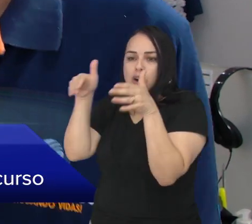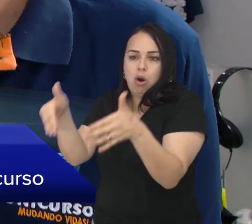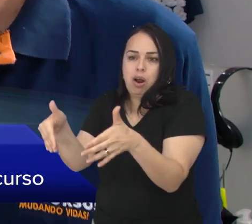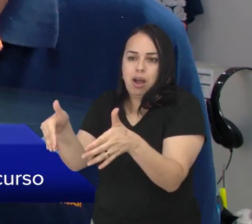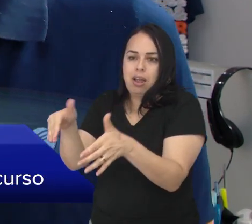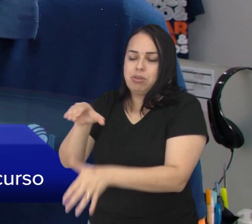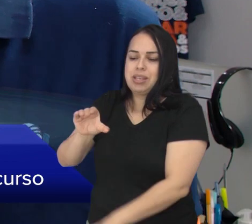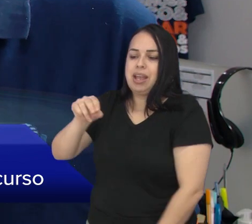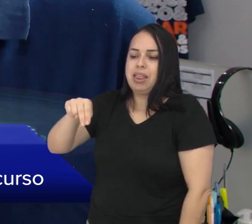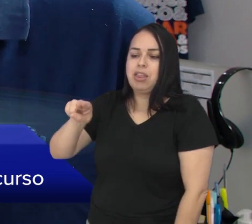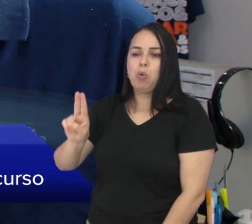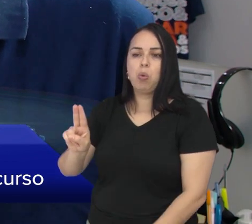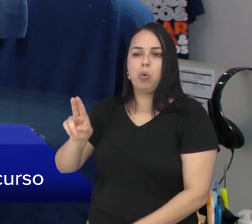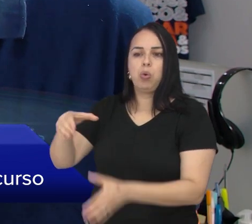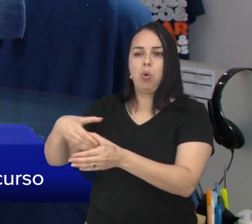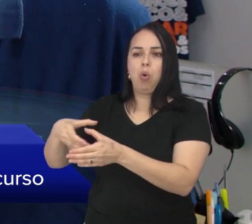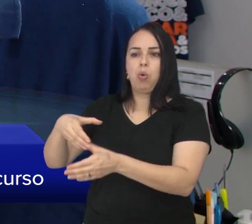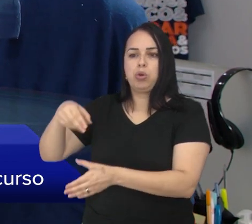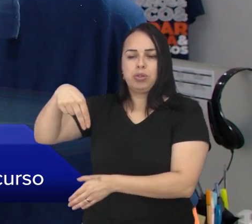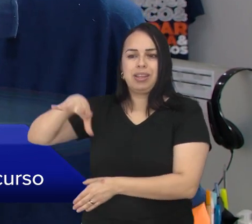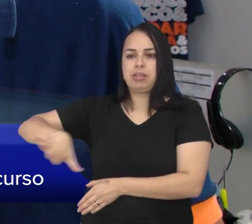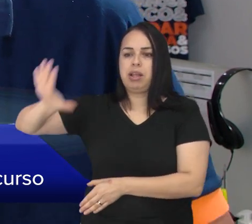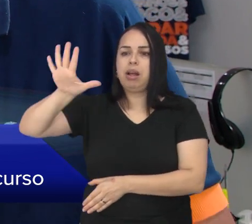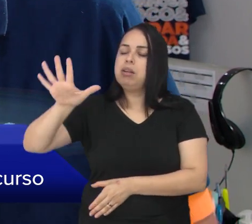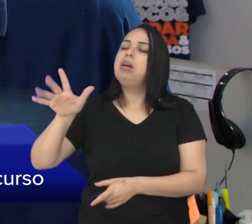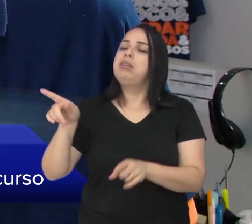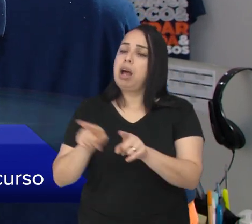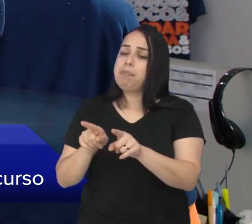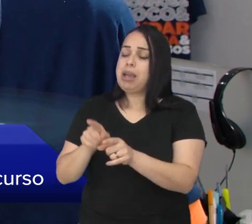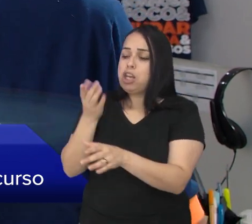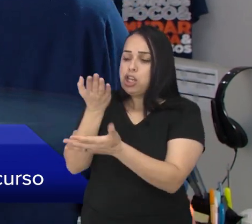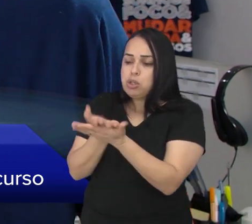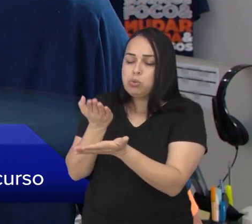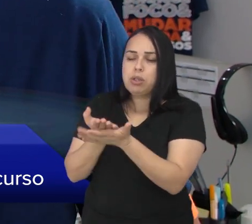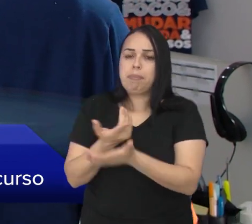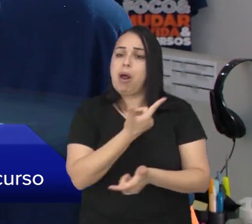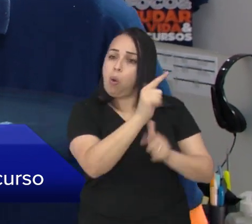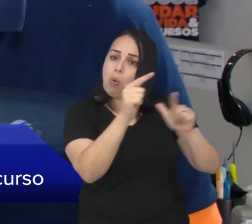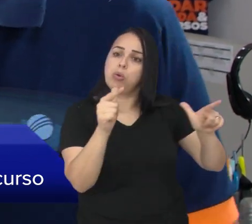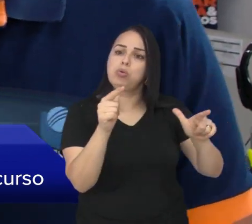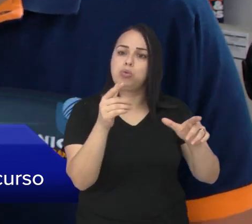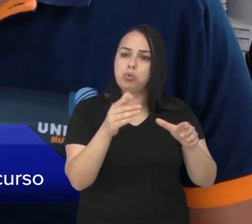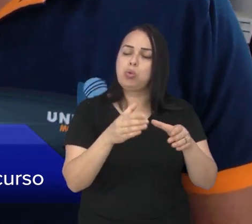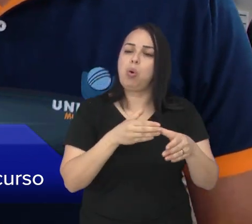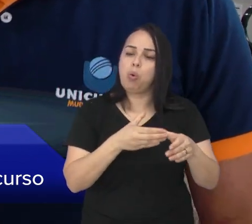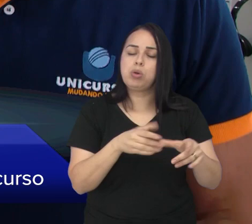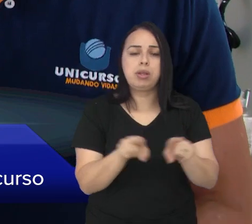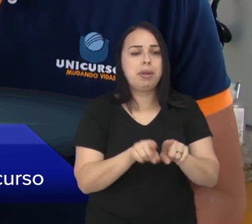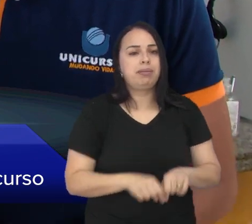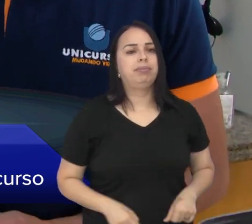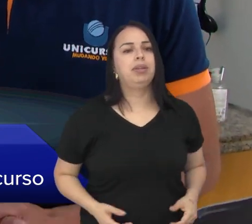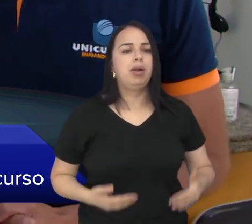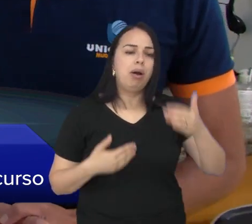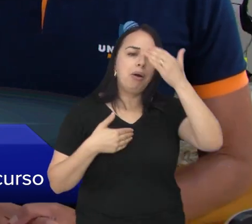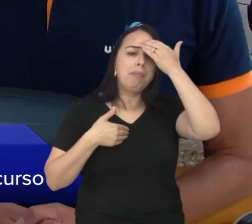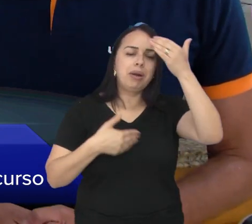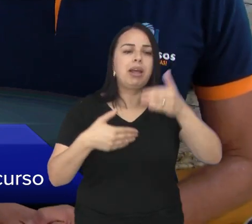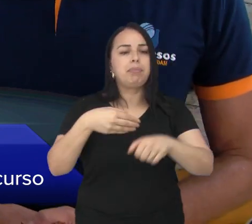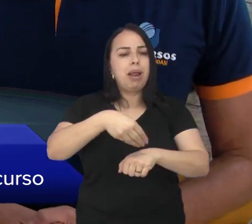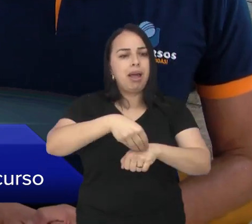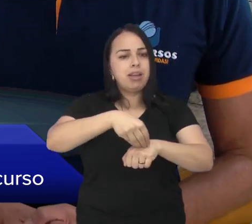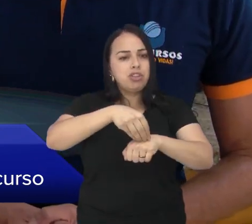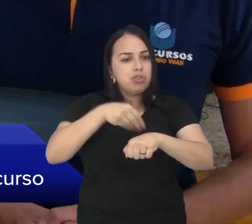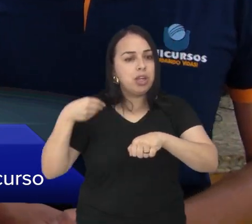somente para o CNU. Ele vai estar se preparando para outros concursos públicos também. Perfeito, Roberto. Muito